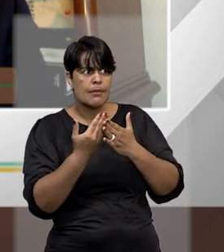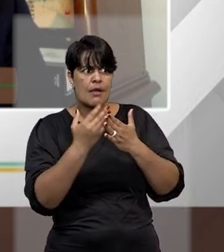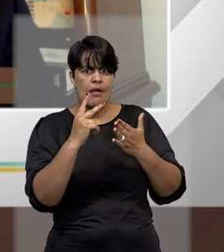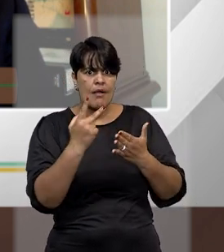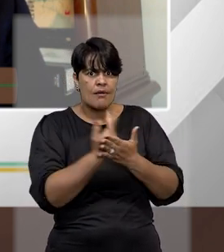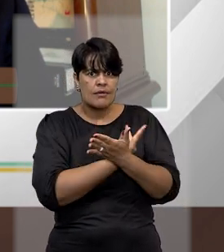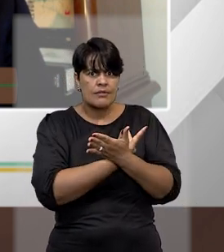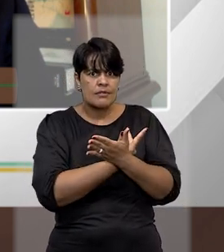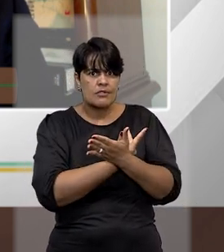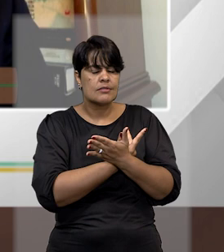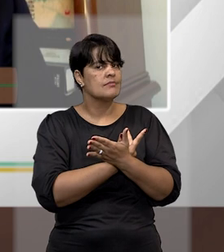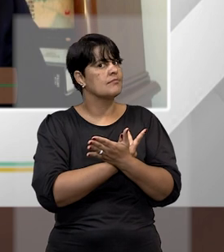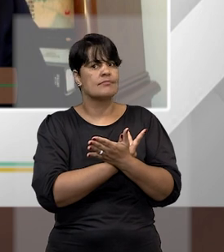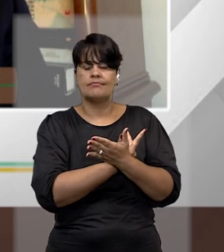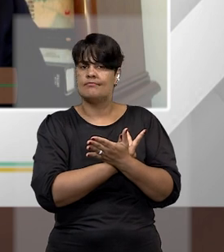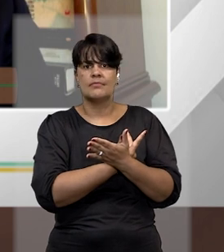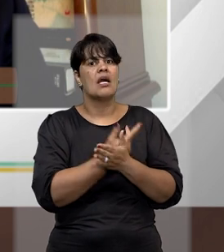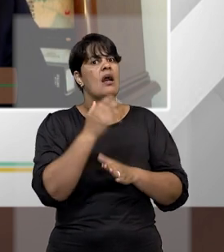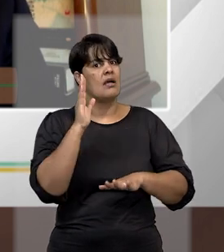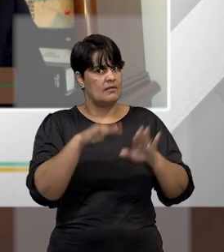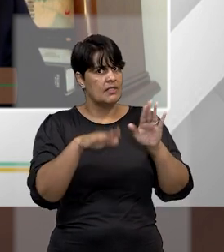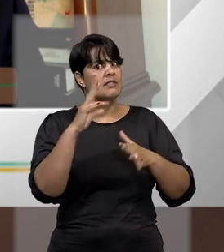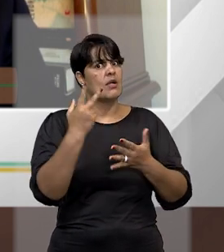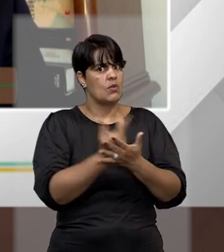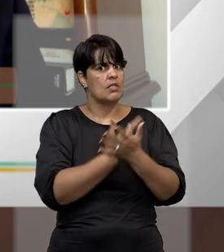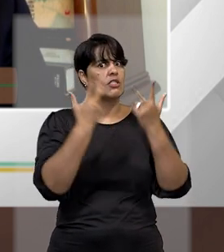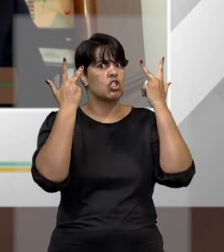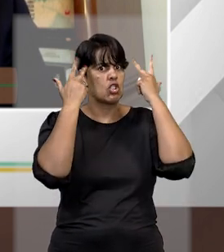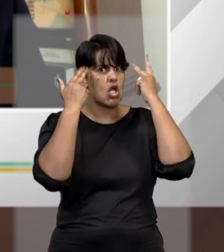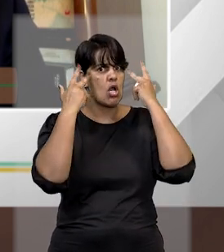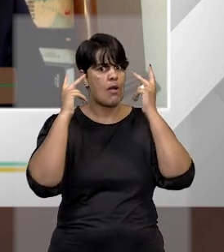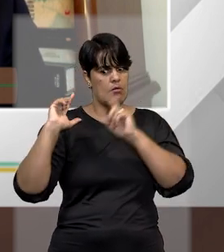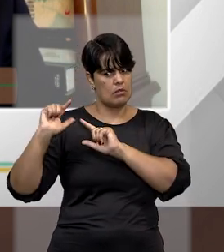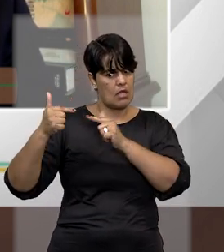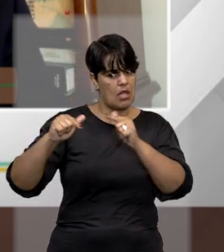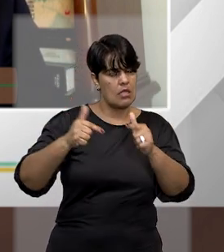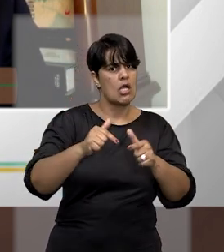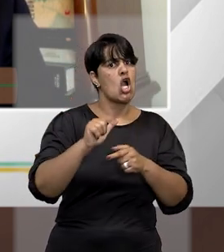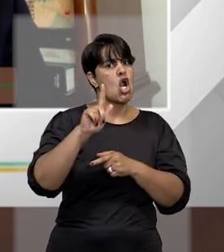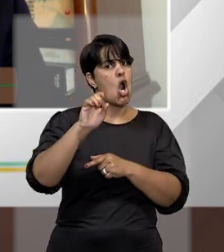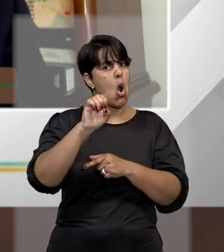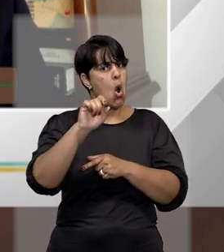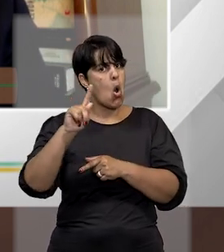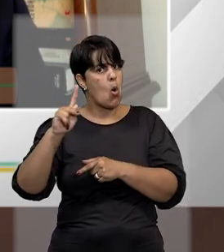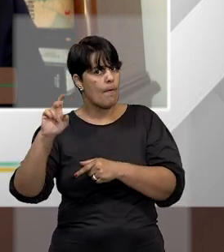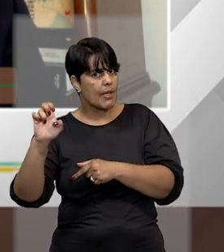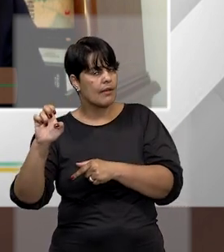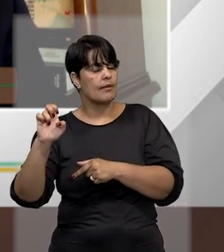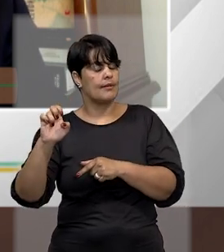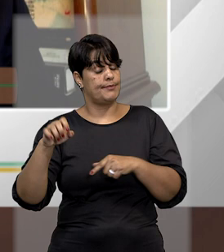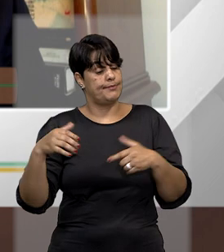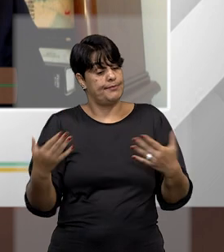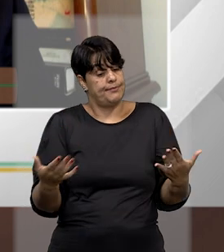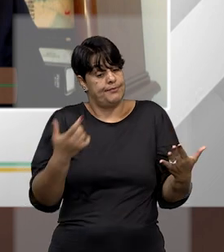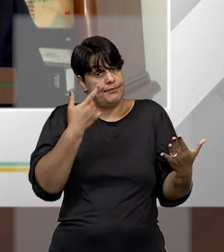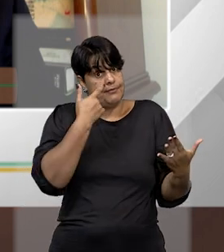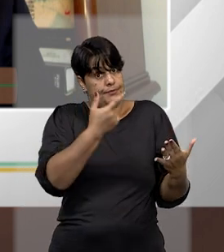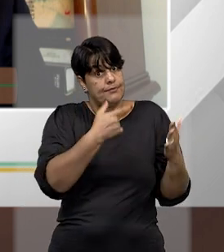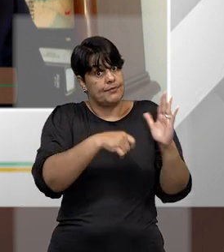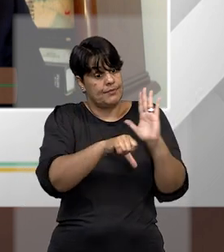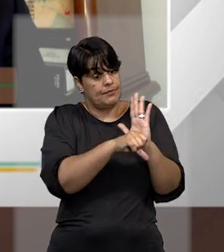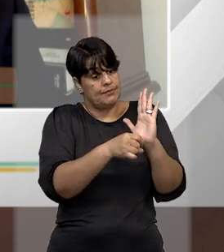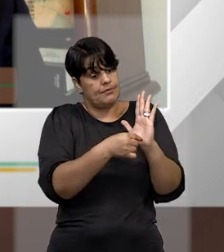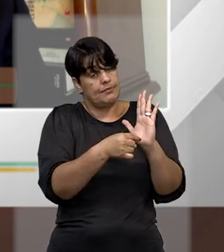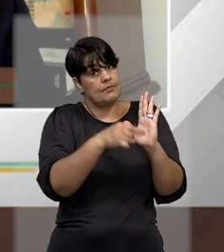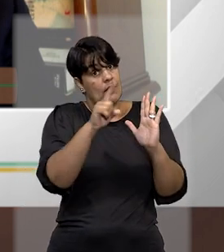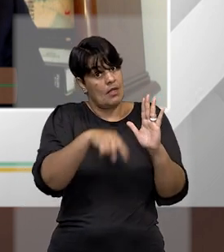é passível de ocorrer. Os crimes contra o Estado democrático de Direito estão aí para mostrar que isso é crime, para mostrar que as pessoas